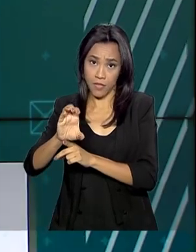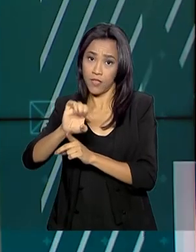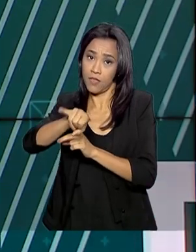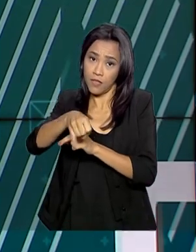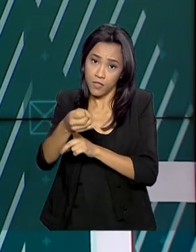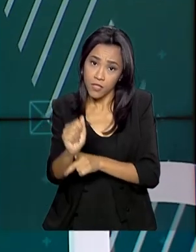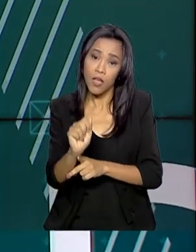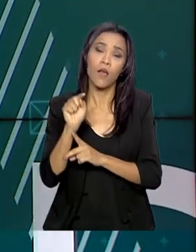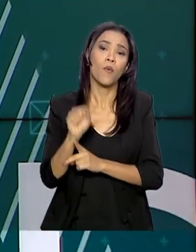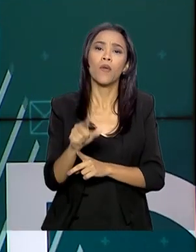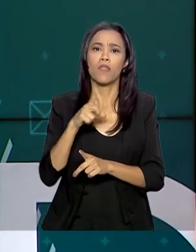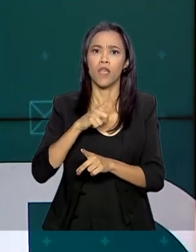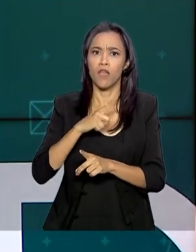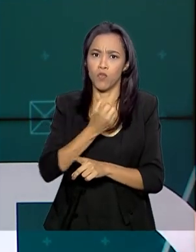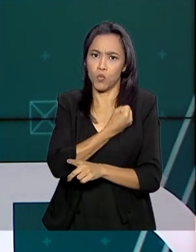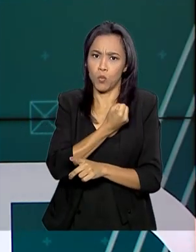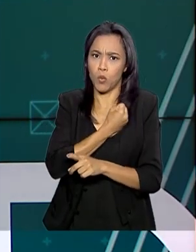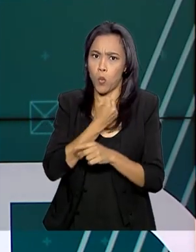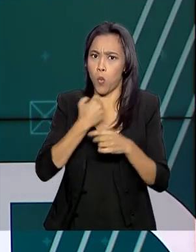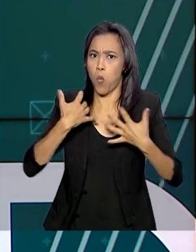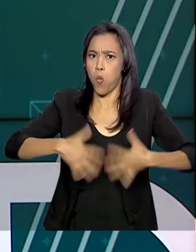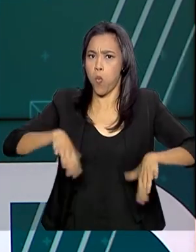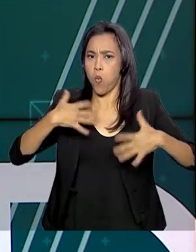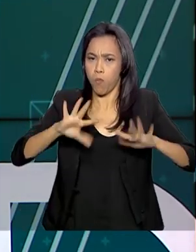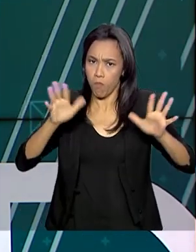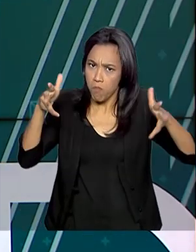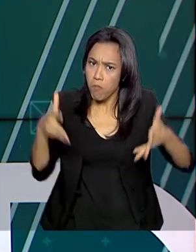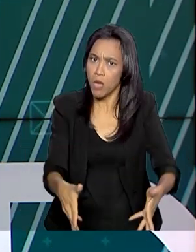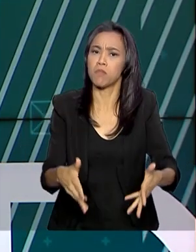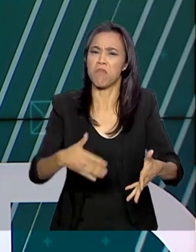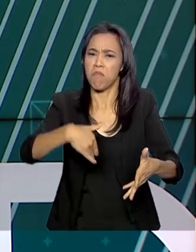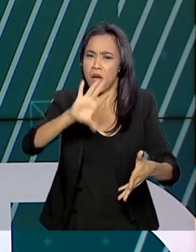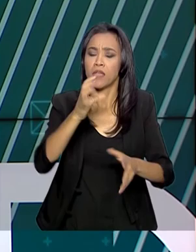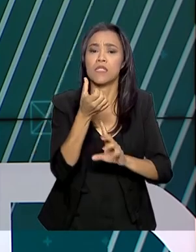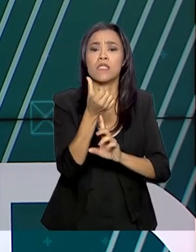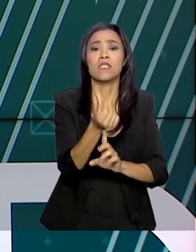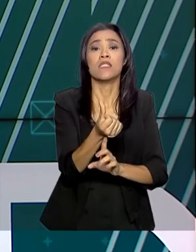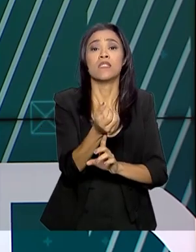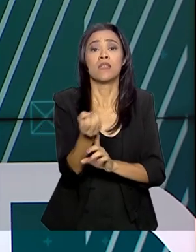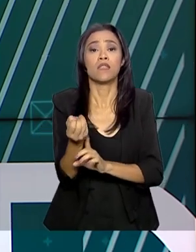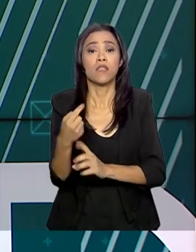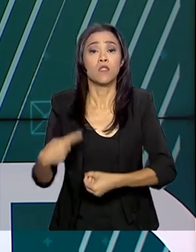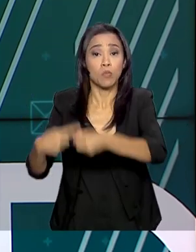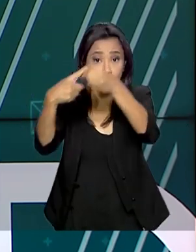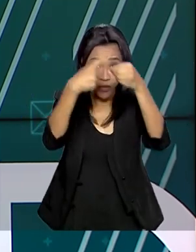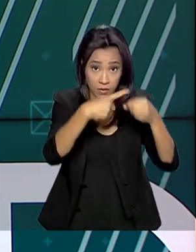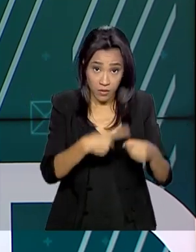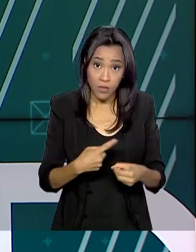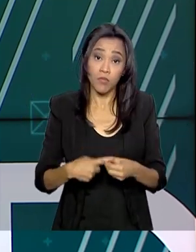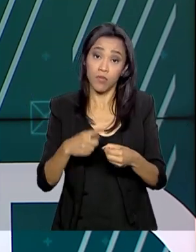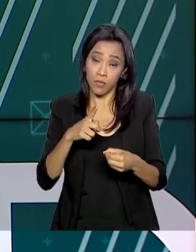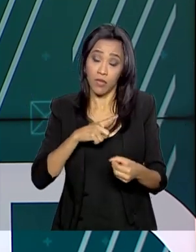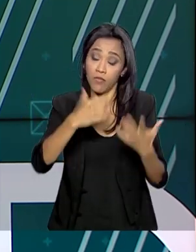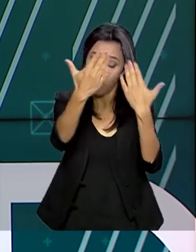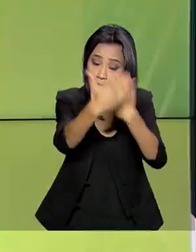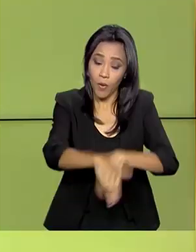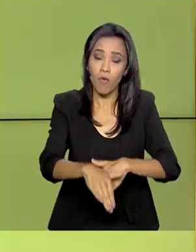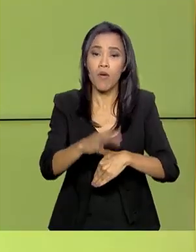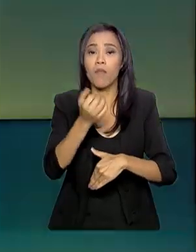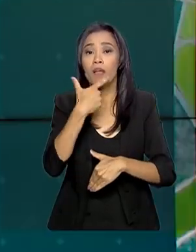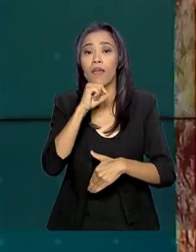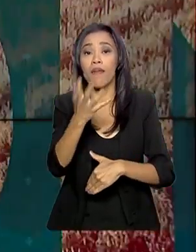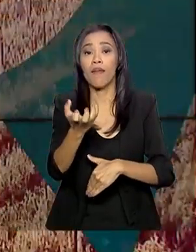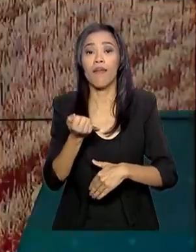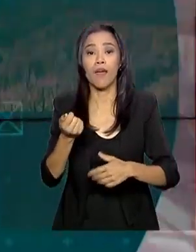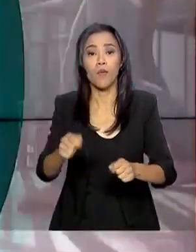INSEJA, teve número recorde de participantes. Mais de 600 municípios aplicaram as provas nesse domingo para quem está em